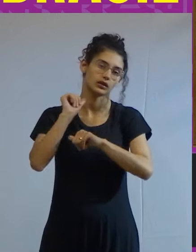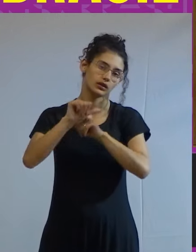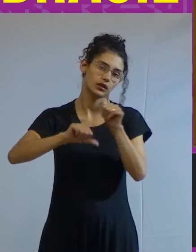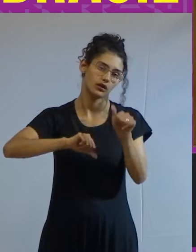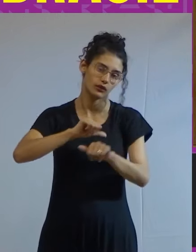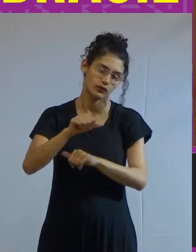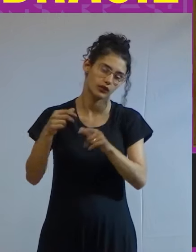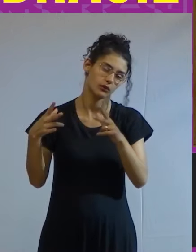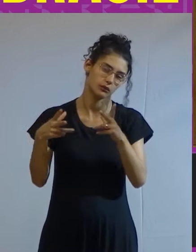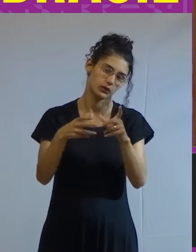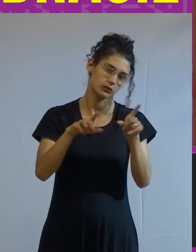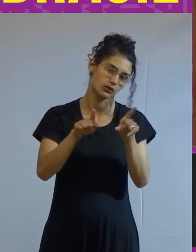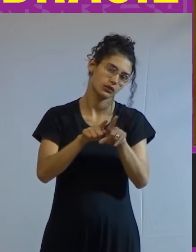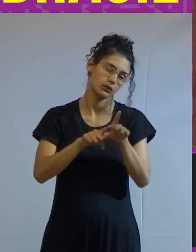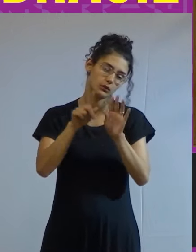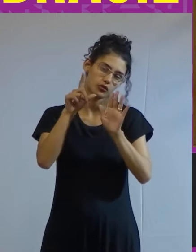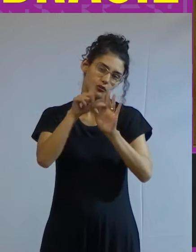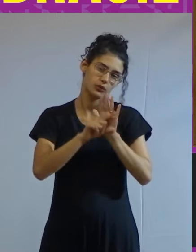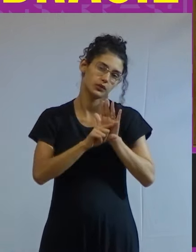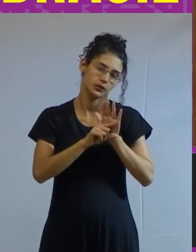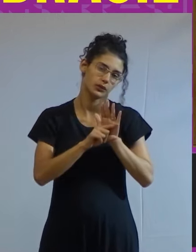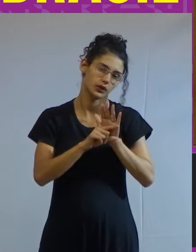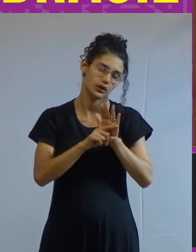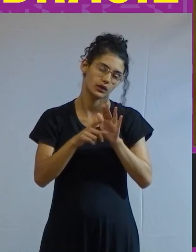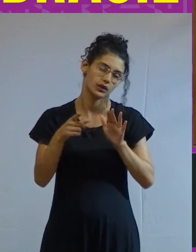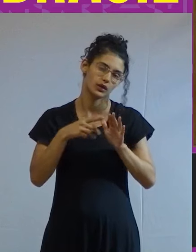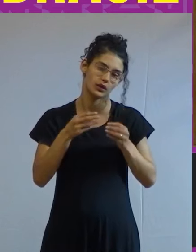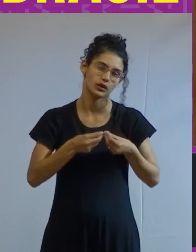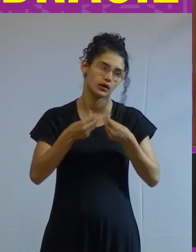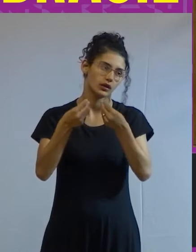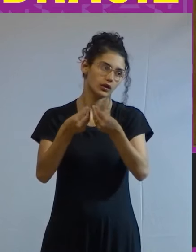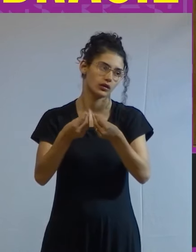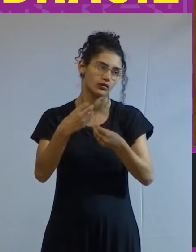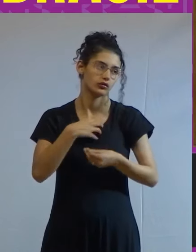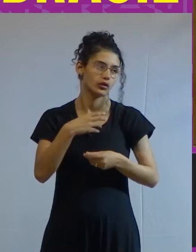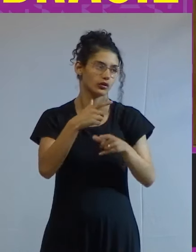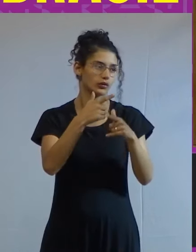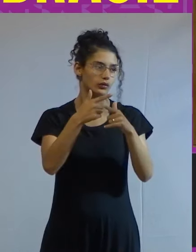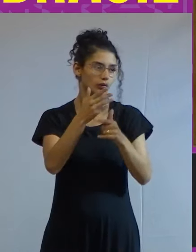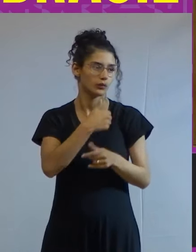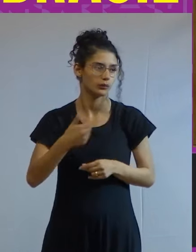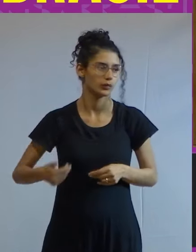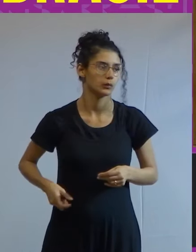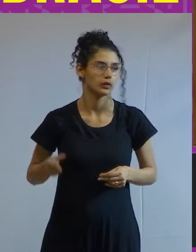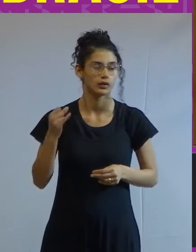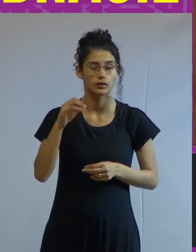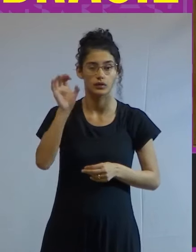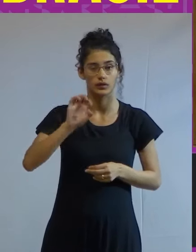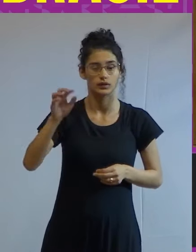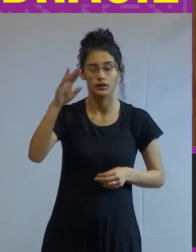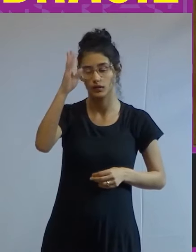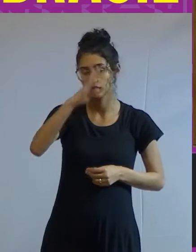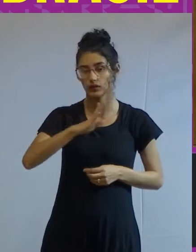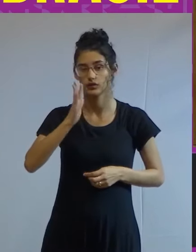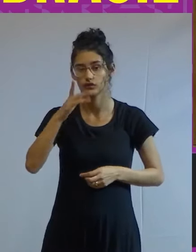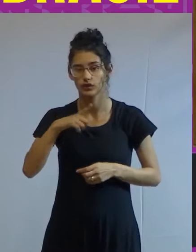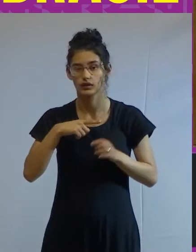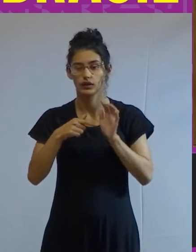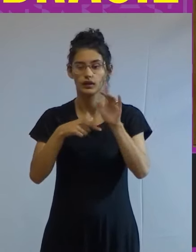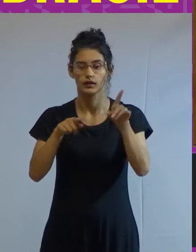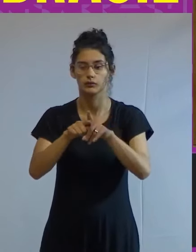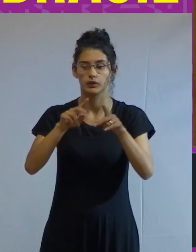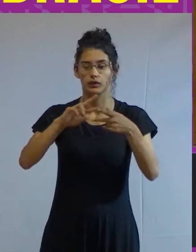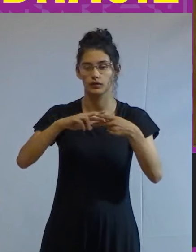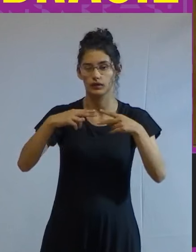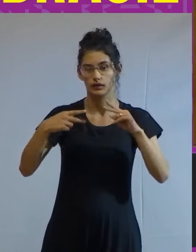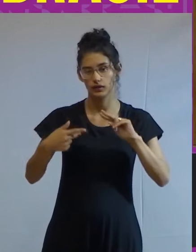em álibi para a redução da imprescindível oferta de bens públicos se o Estado brasileiro já traz em seu DNA